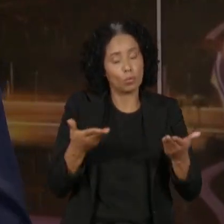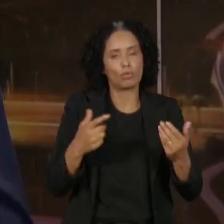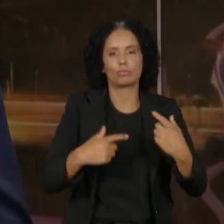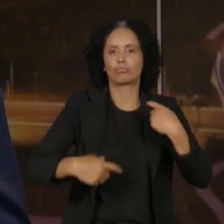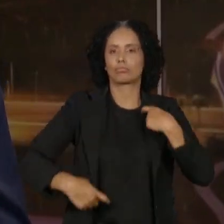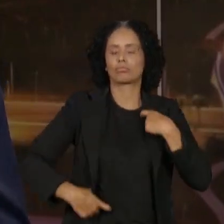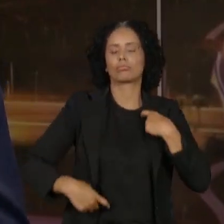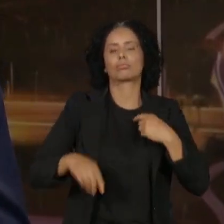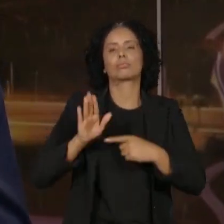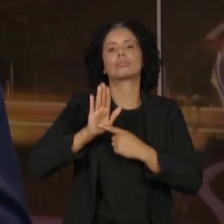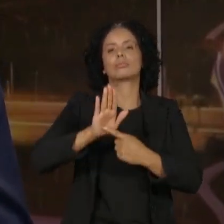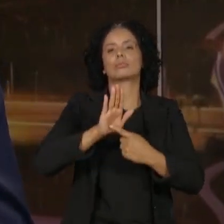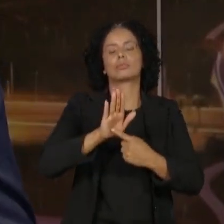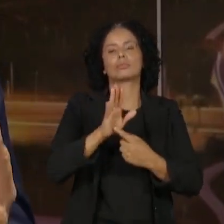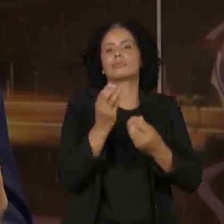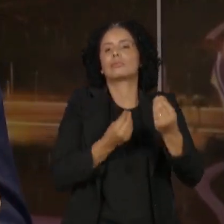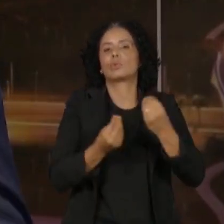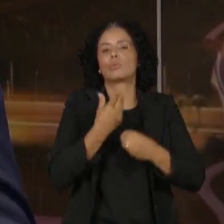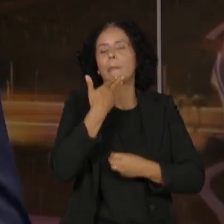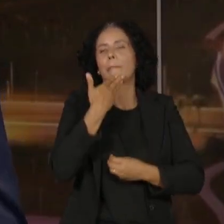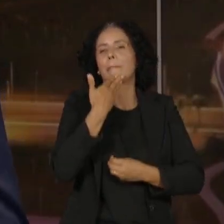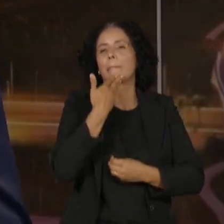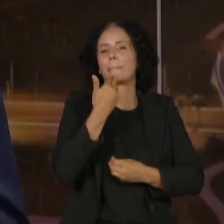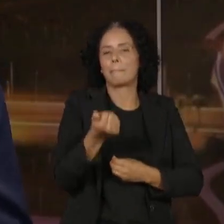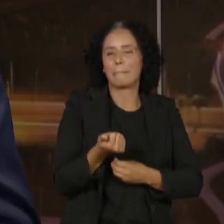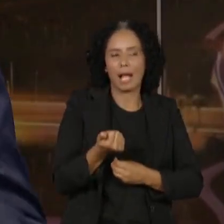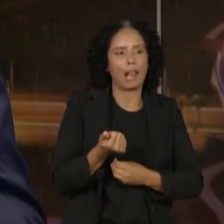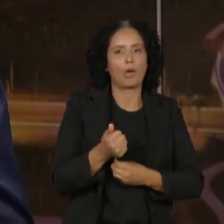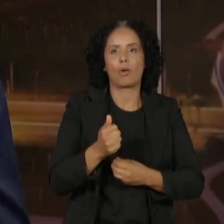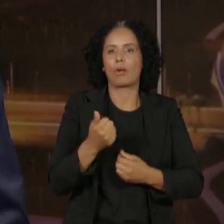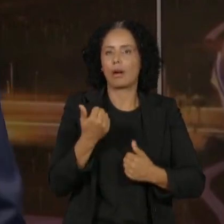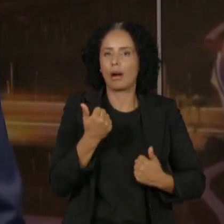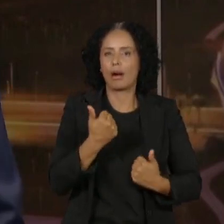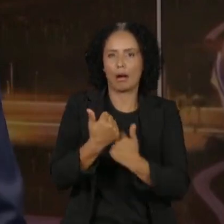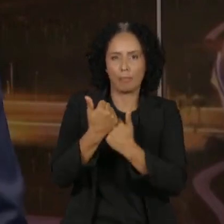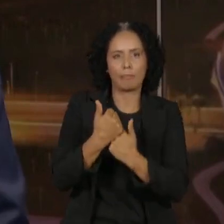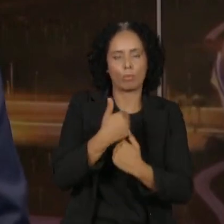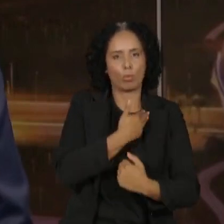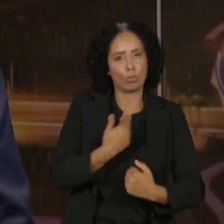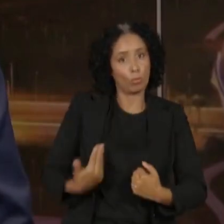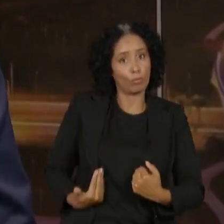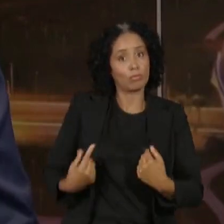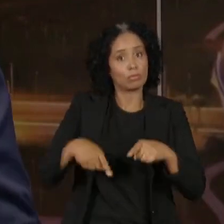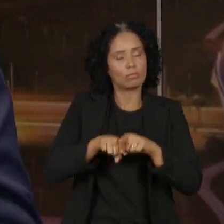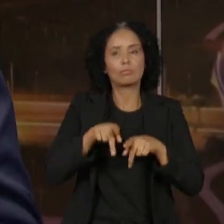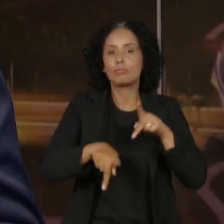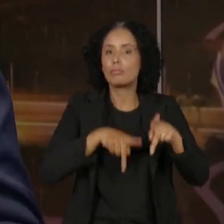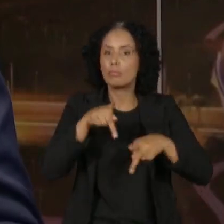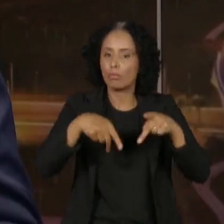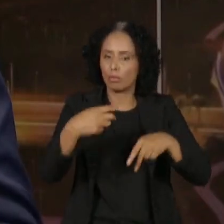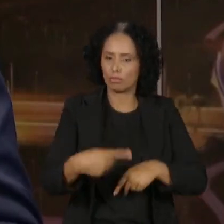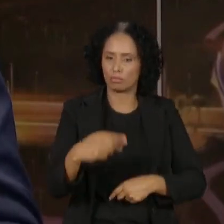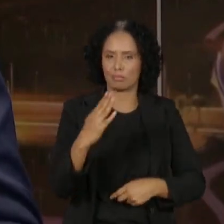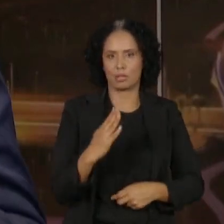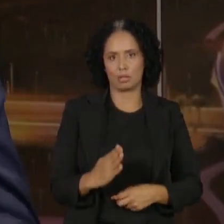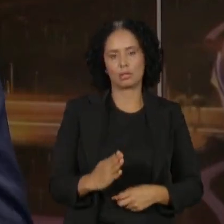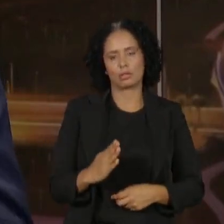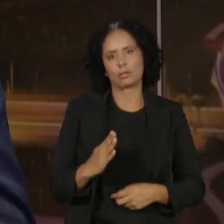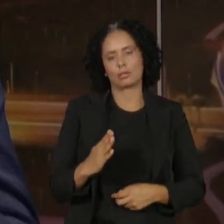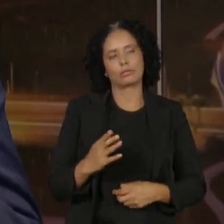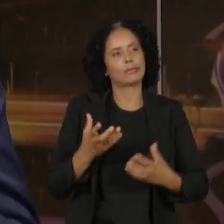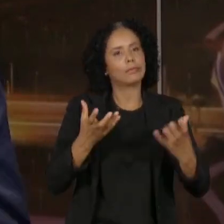melhor de si, não para apenas o governo, mas para o povo brasileiro. Para, eu diria,